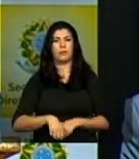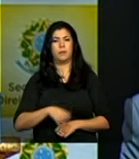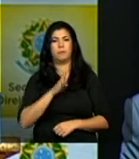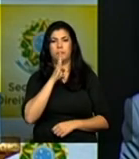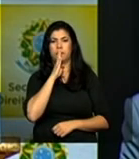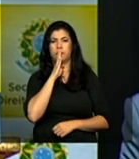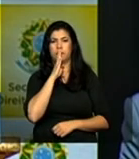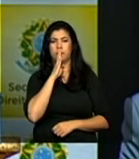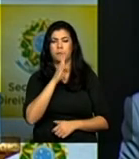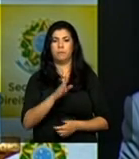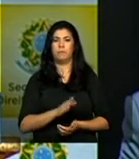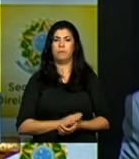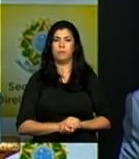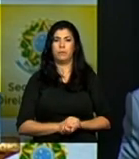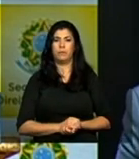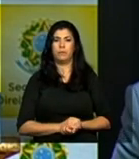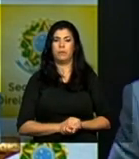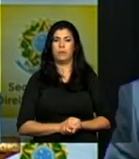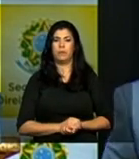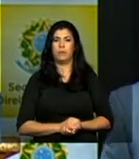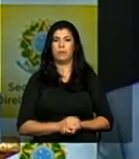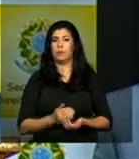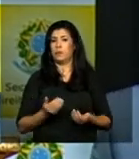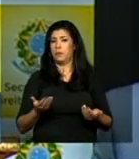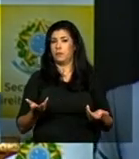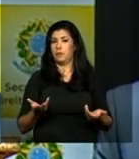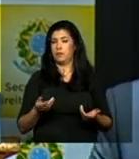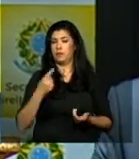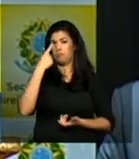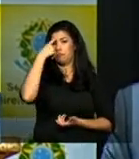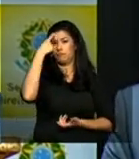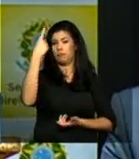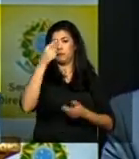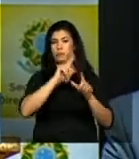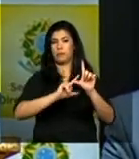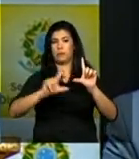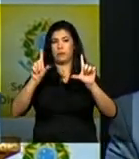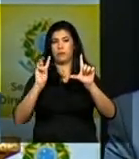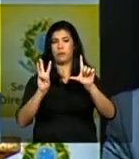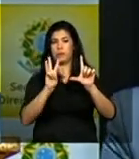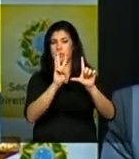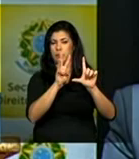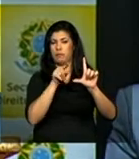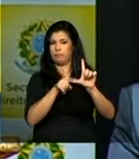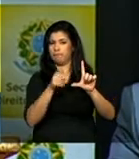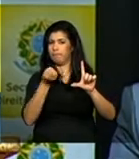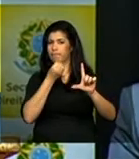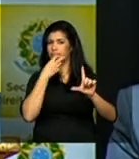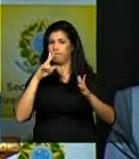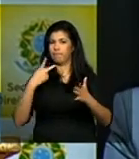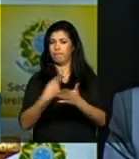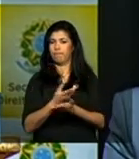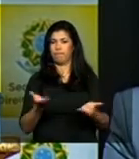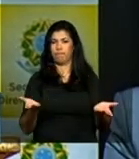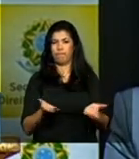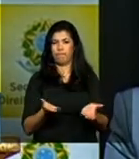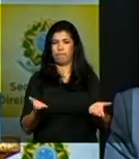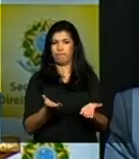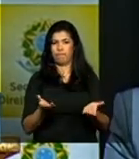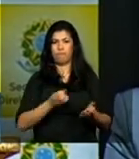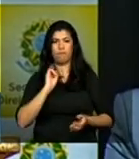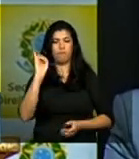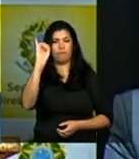é por isso que o portal ele vem em muito boa hora ele vem num momento